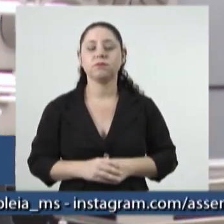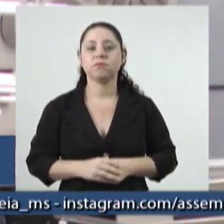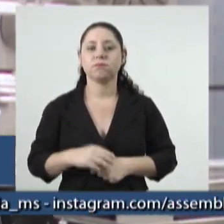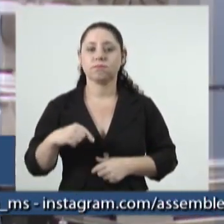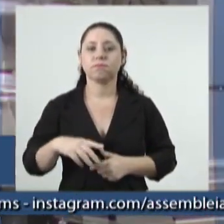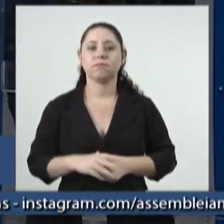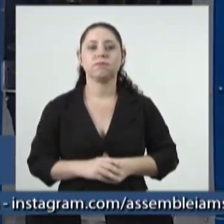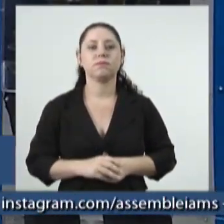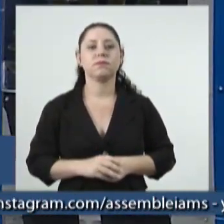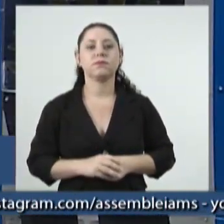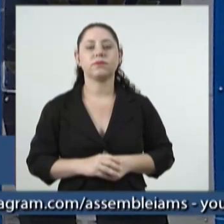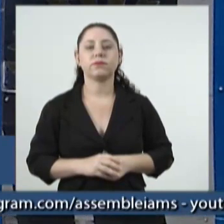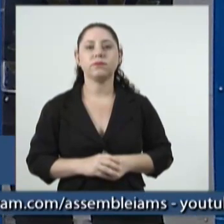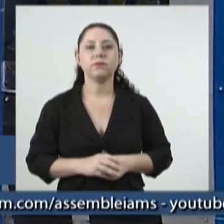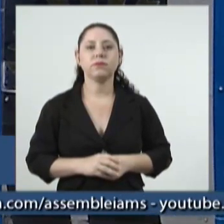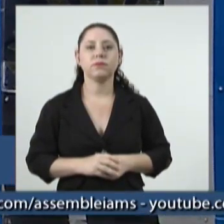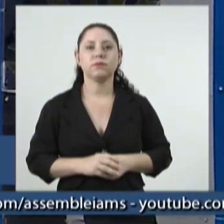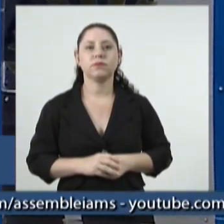Legislativa.